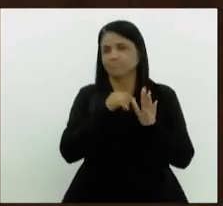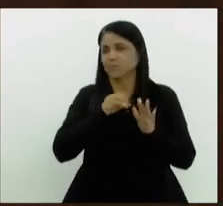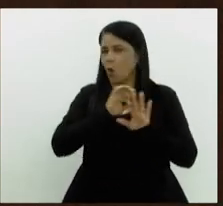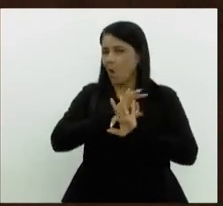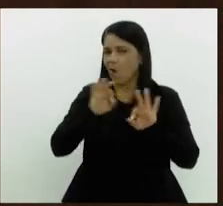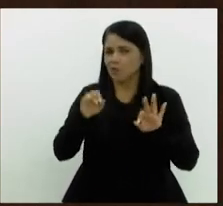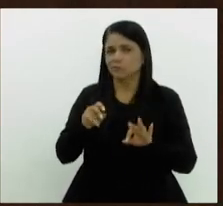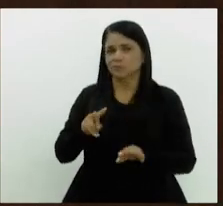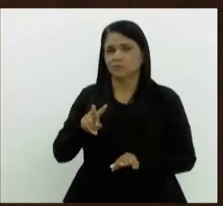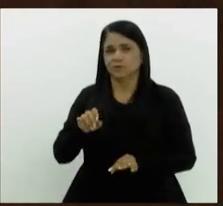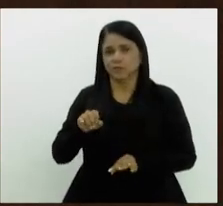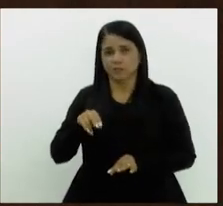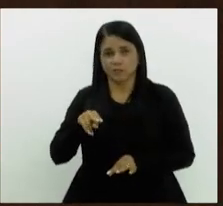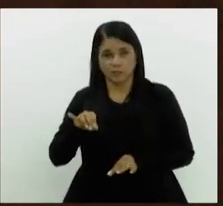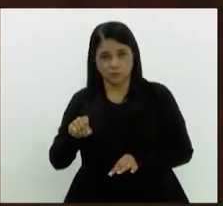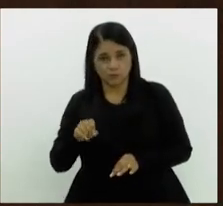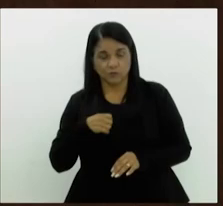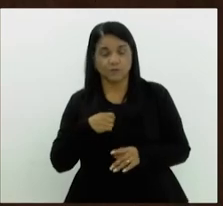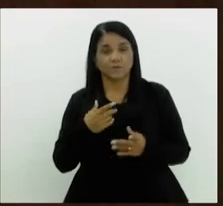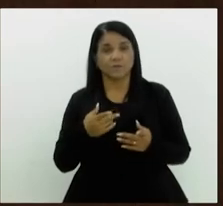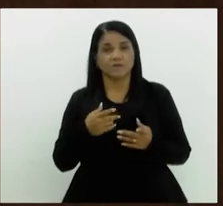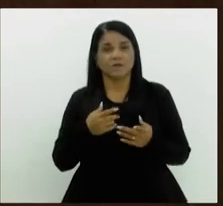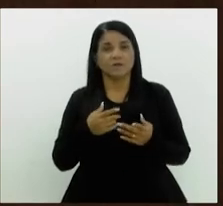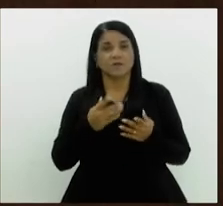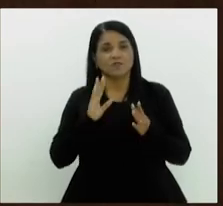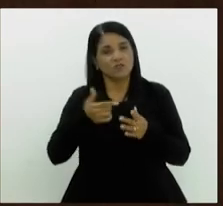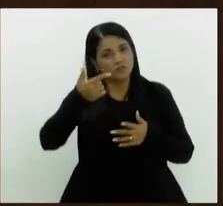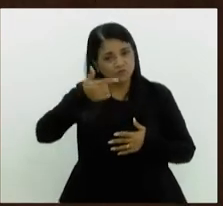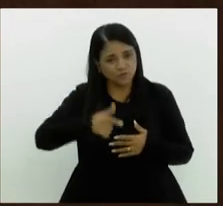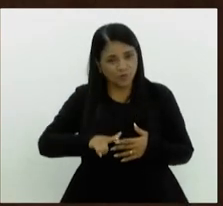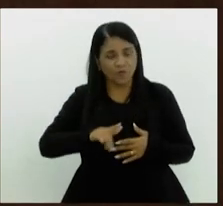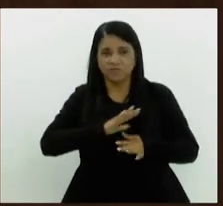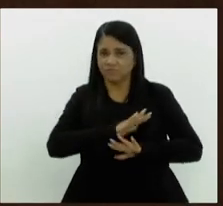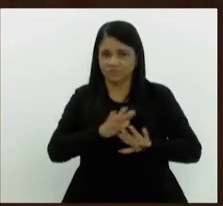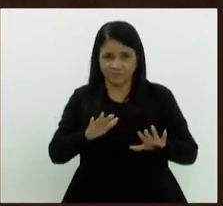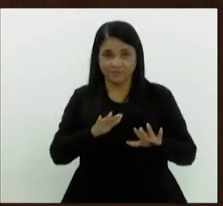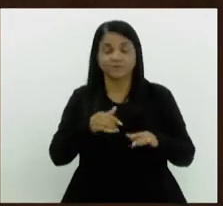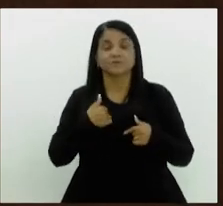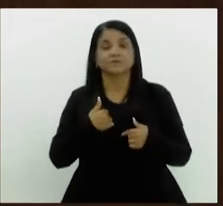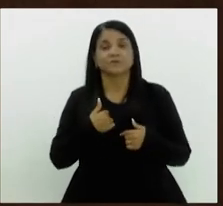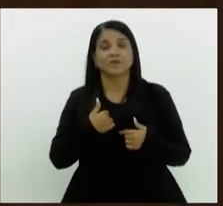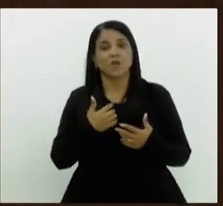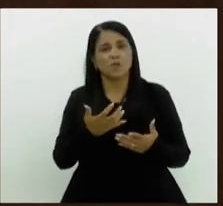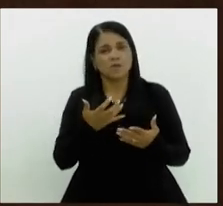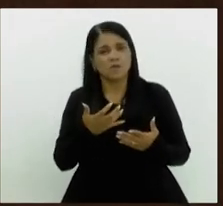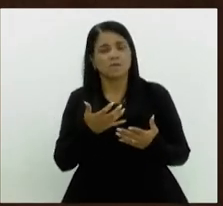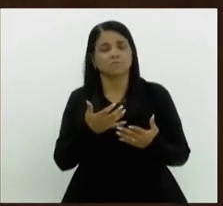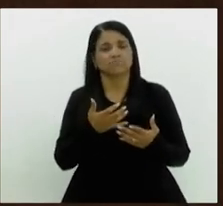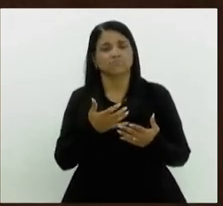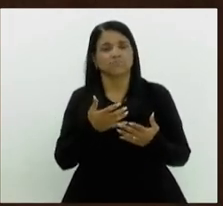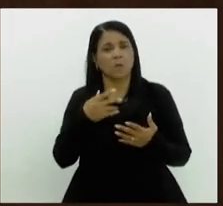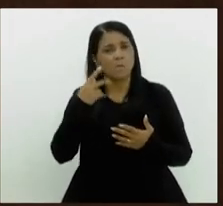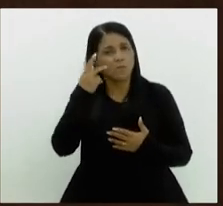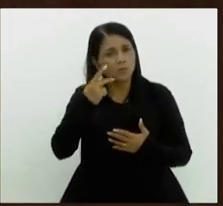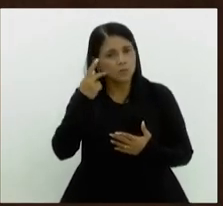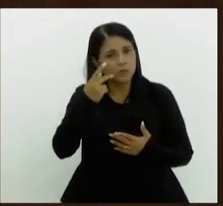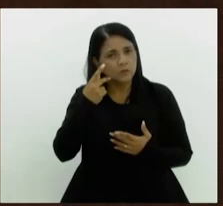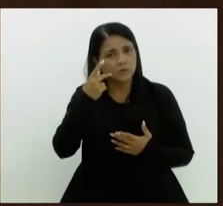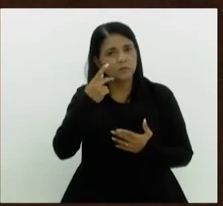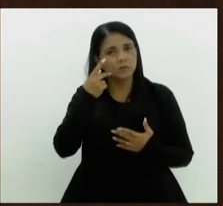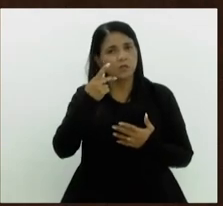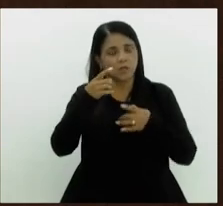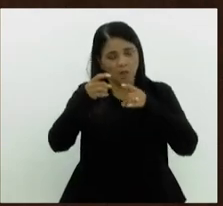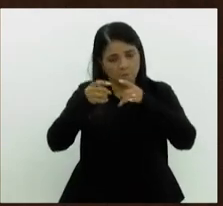serei menos extenso para não repetir o que eu já disse. Eu considero toda a política que previne o